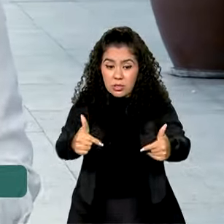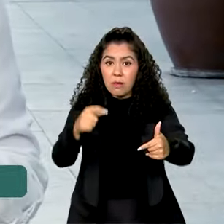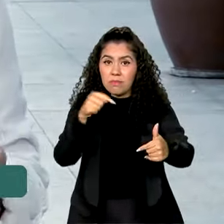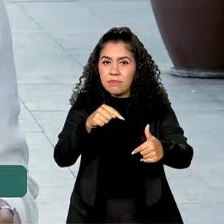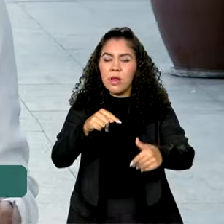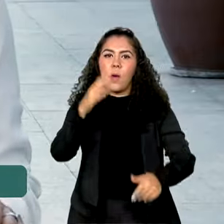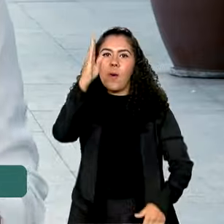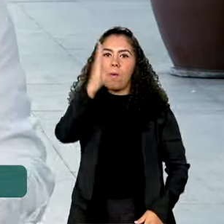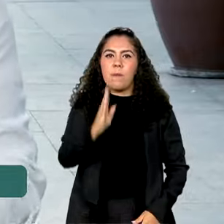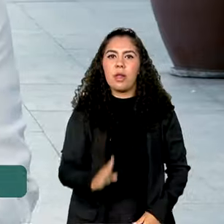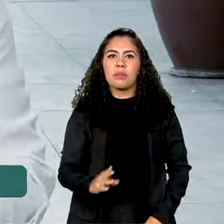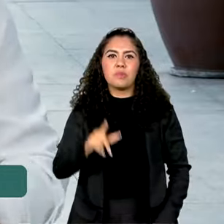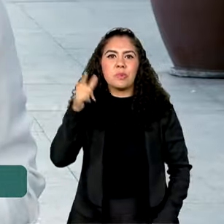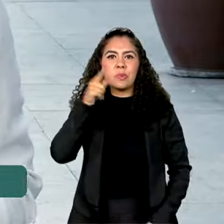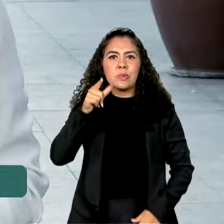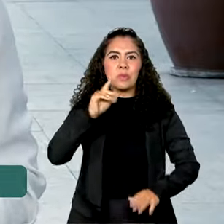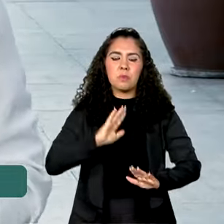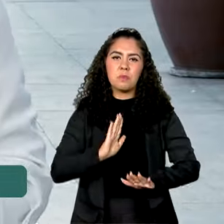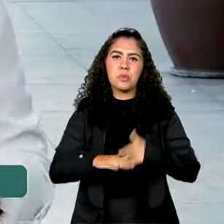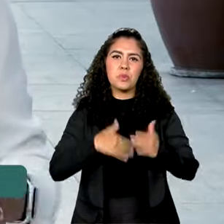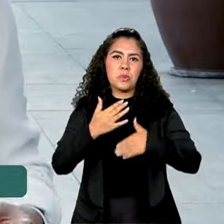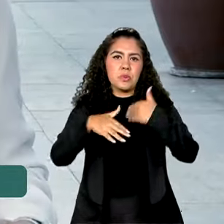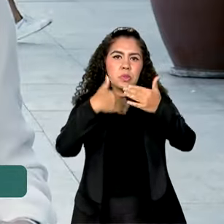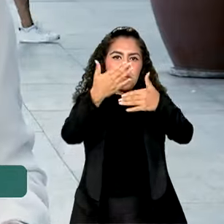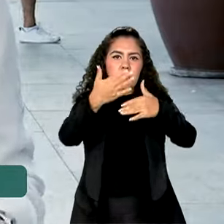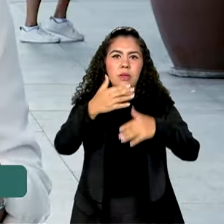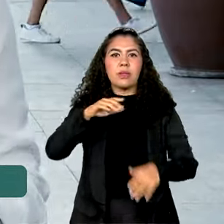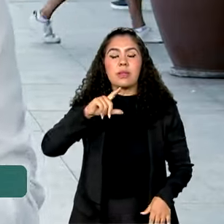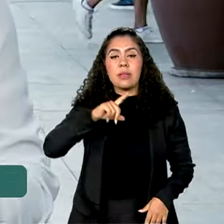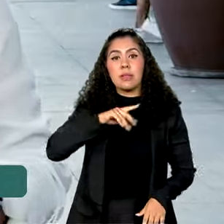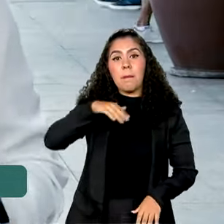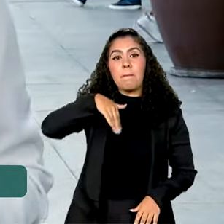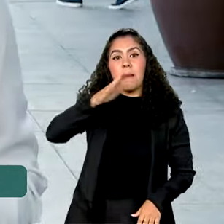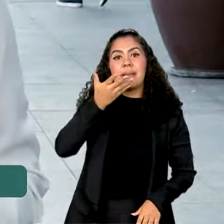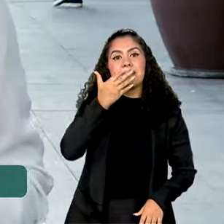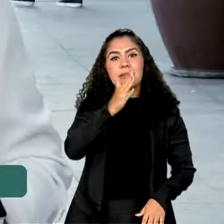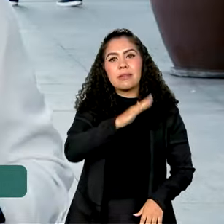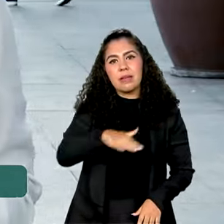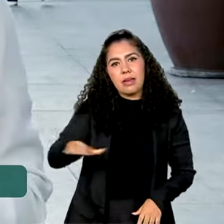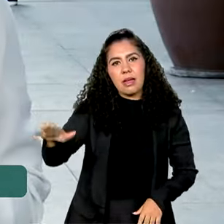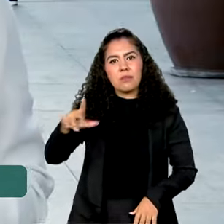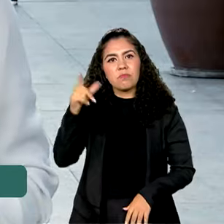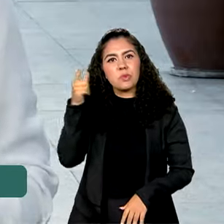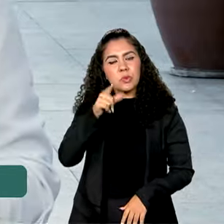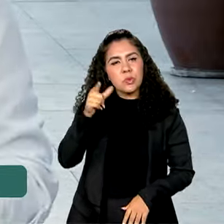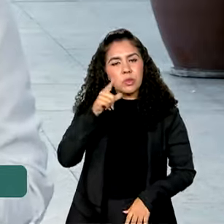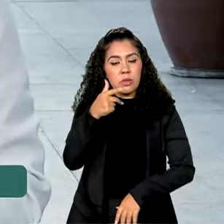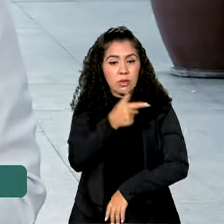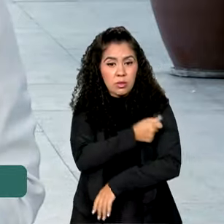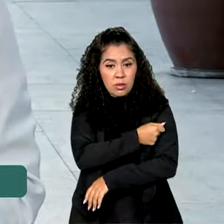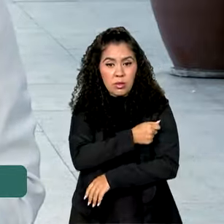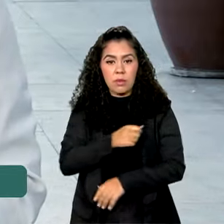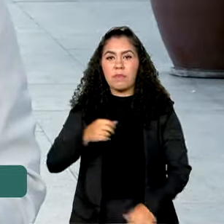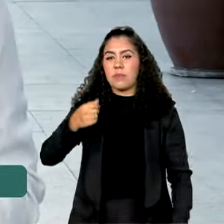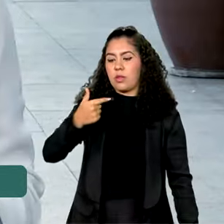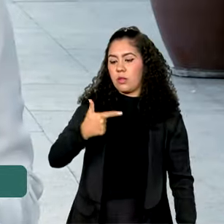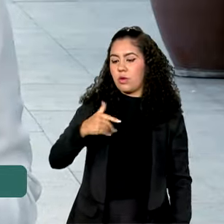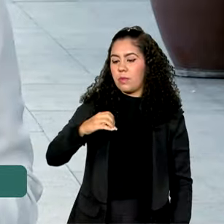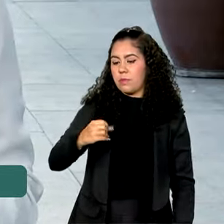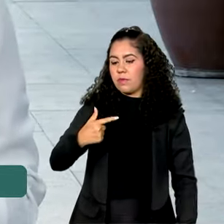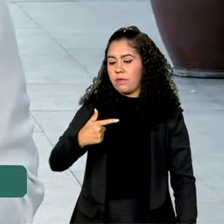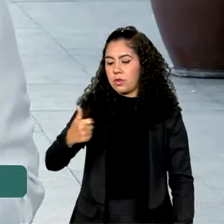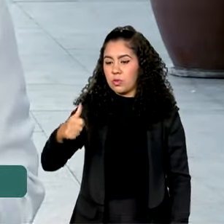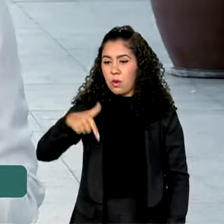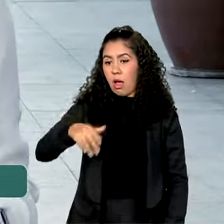saiu do ranking dos 20 países com mais crianças não imunizadas do mundo. Em 2021, o